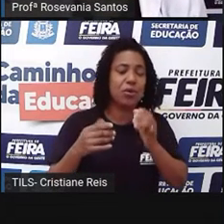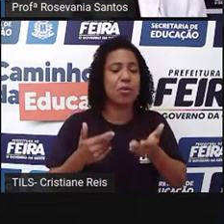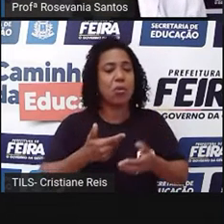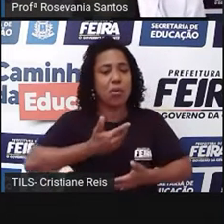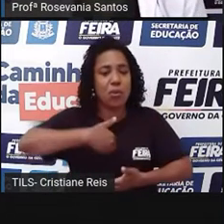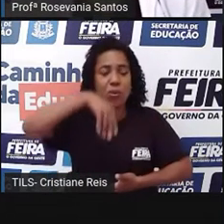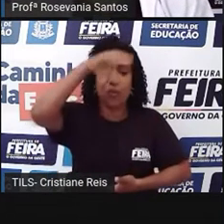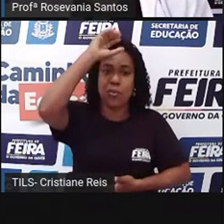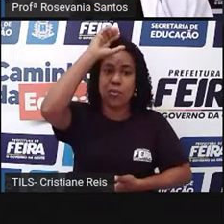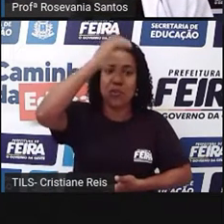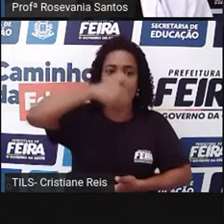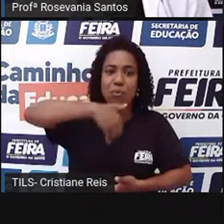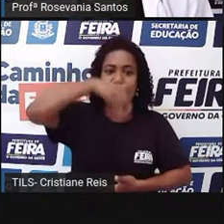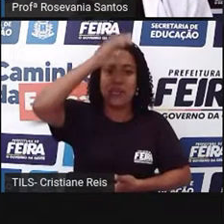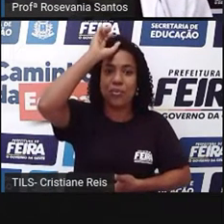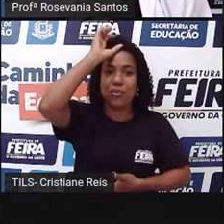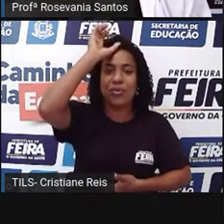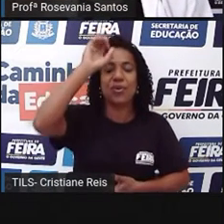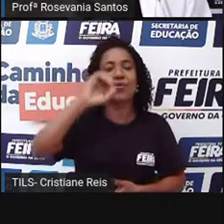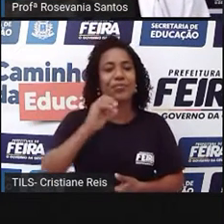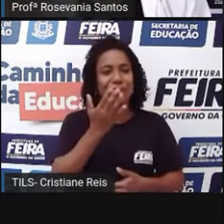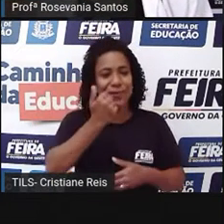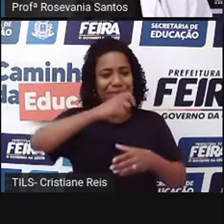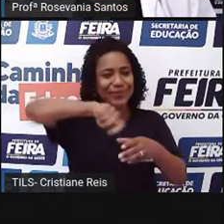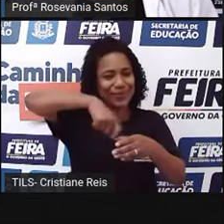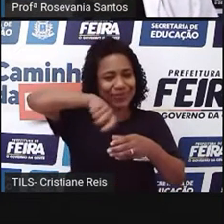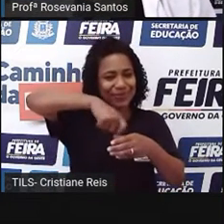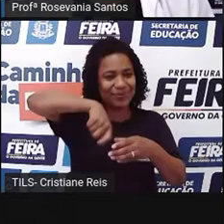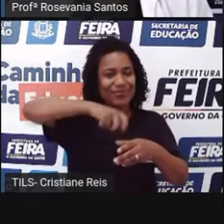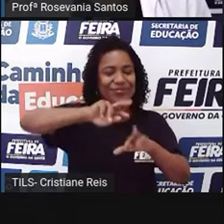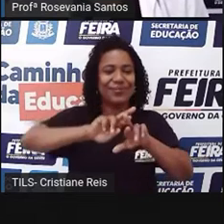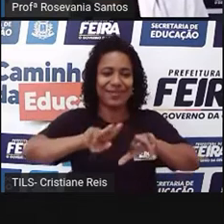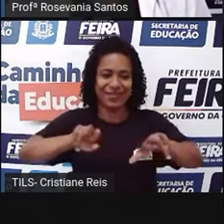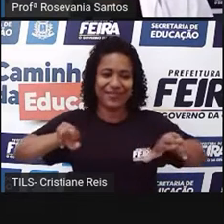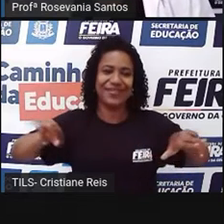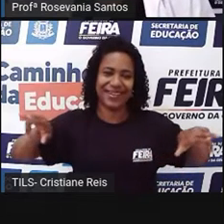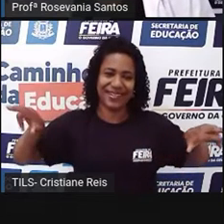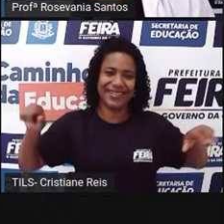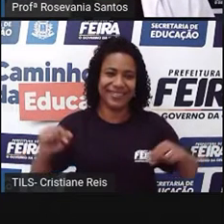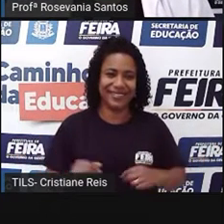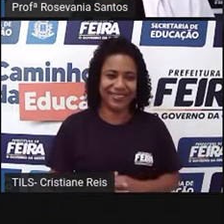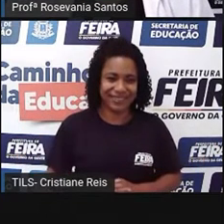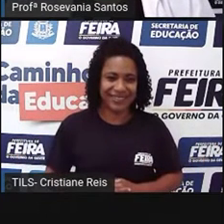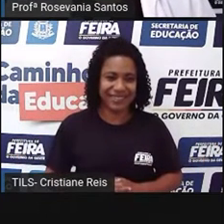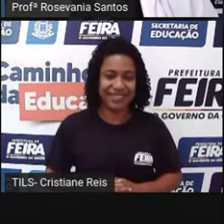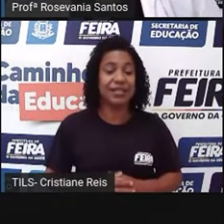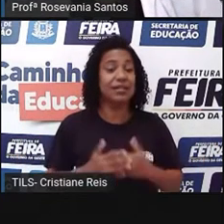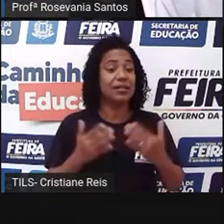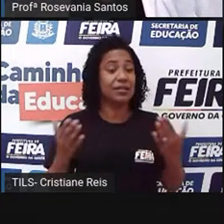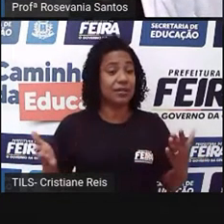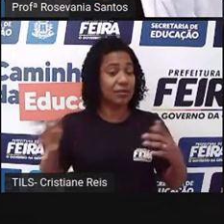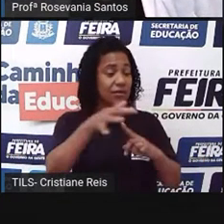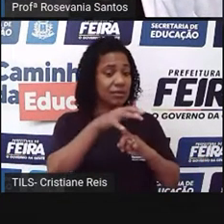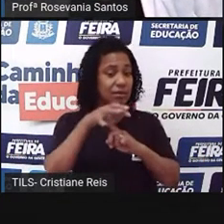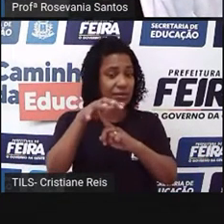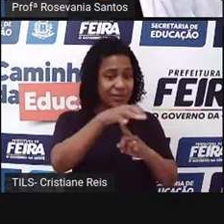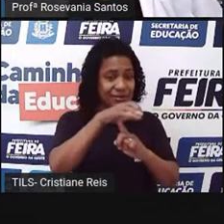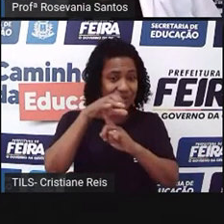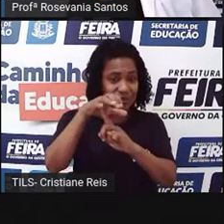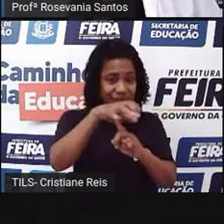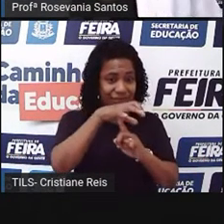hora utilizar, né, o mesmo elemento a gente faz, né, todo esse equilíbrio aí. Então as feiras e essa